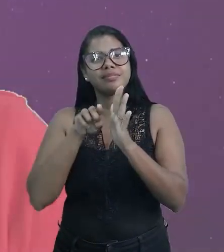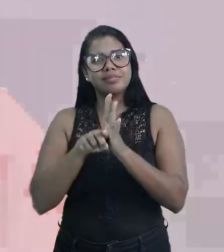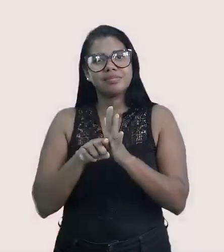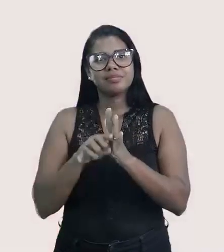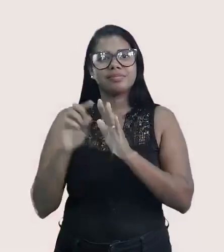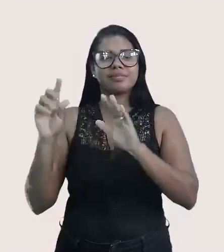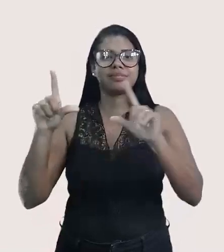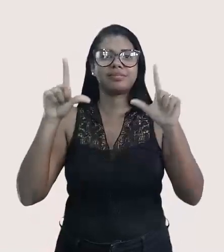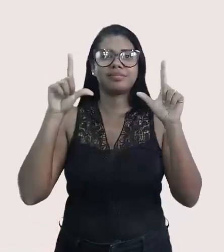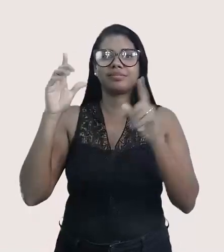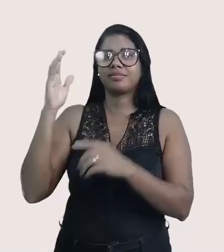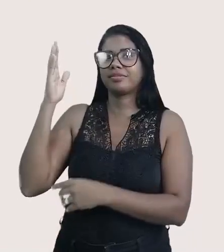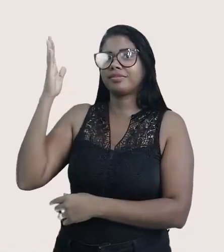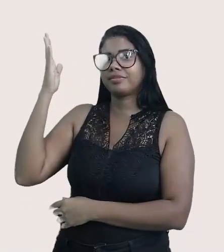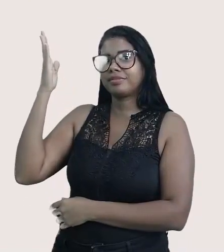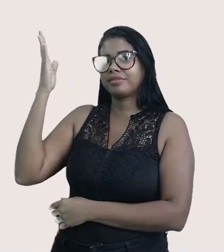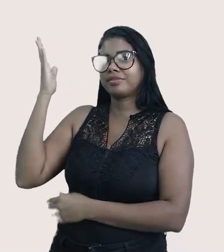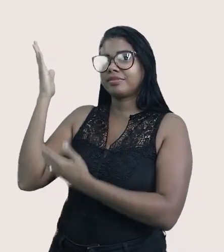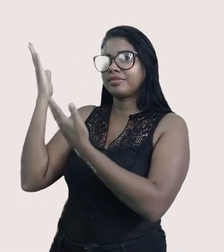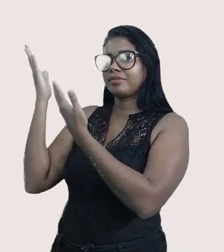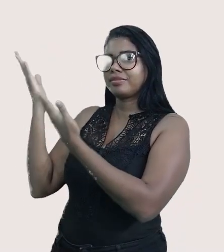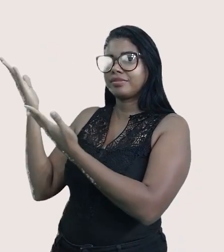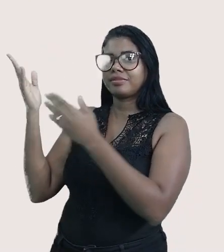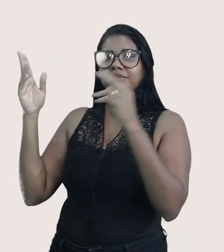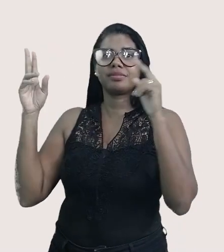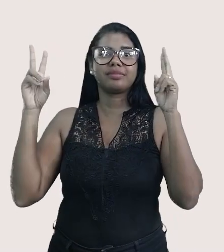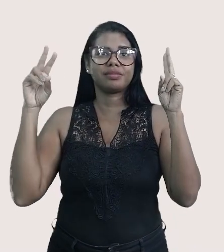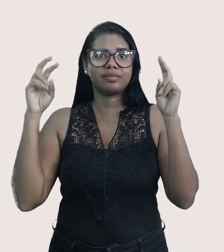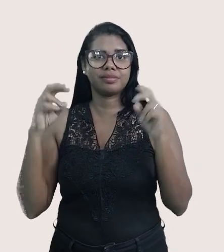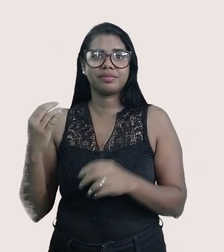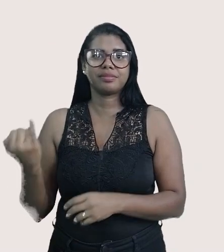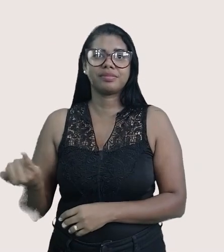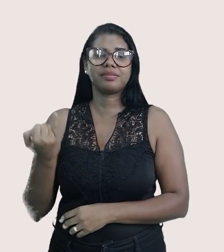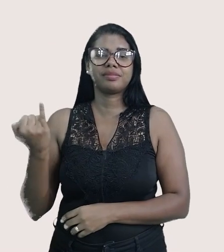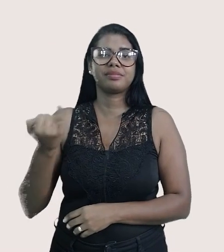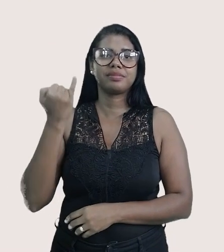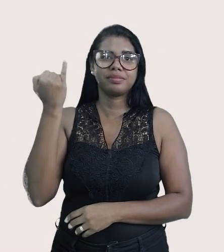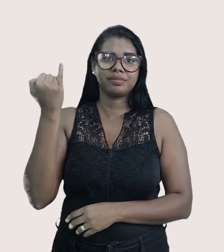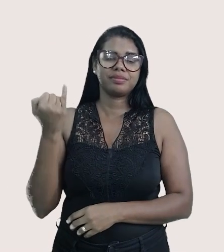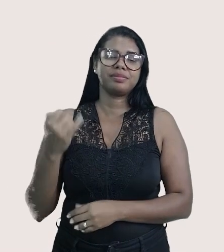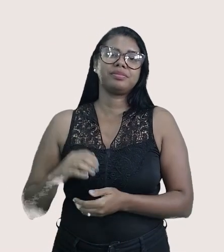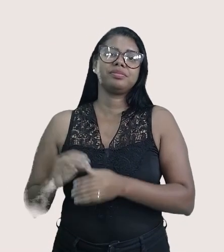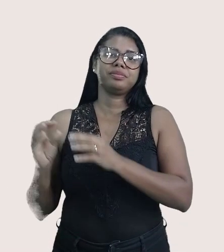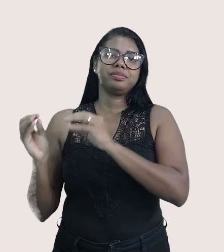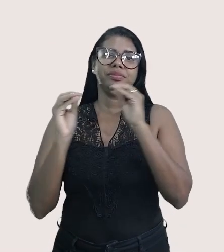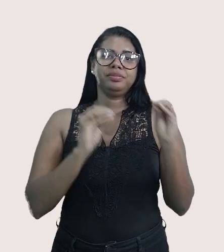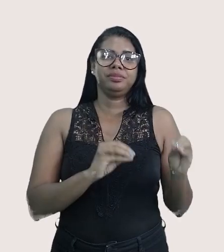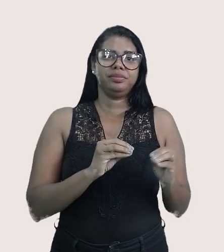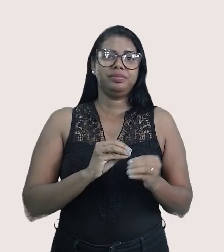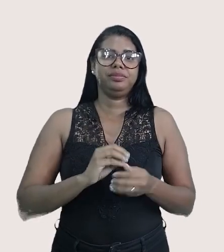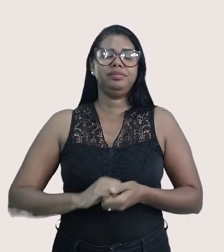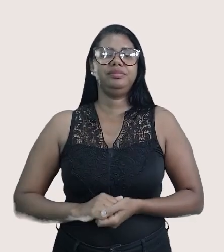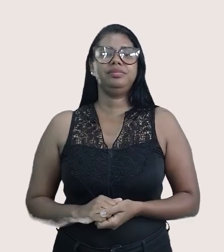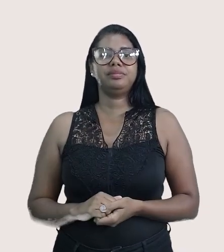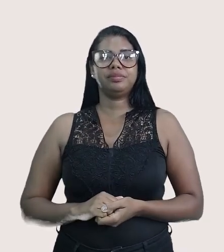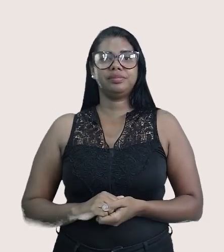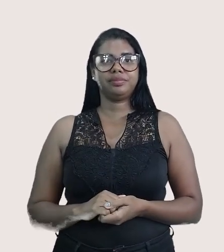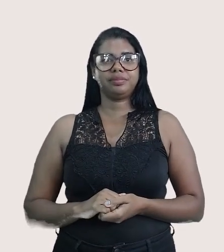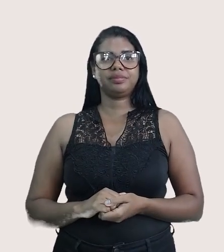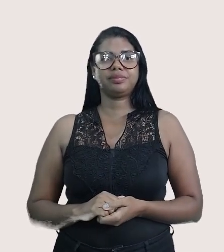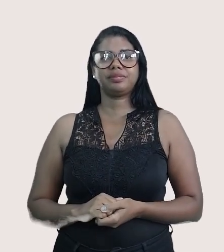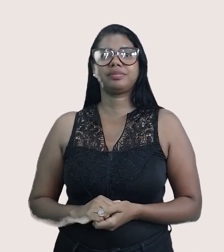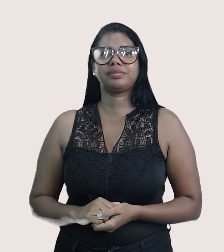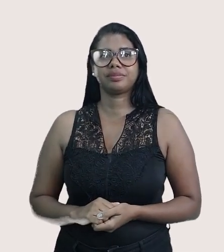para a tela. Uma questão com um tema muito relevante, gente. O tema é refugiados. Vamos nessa. Em